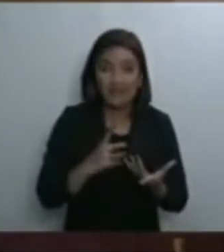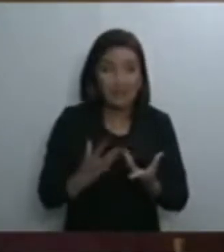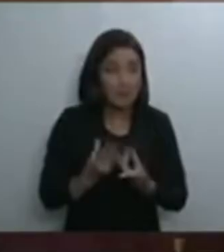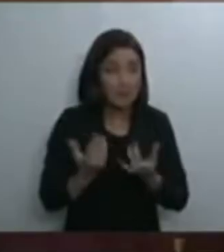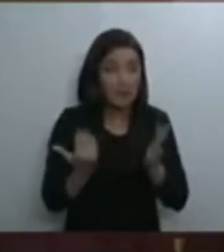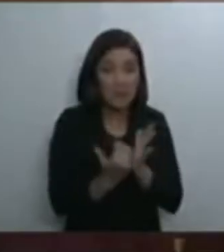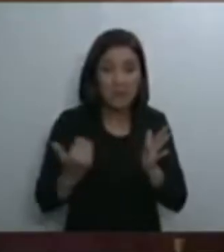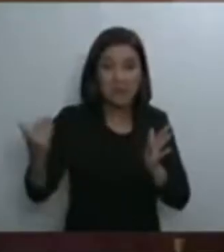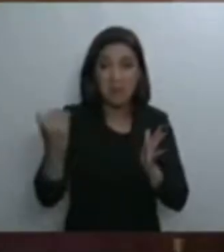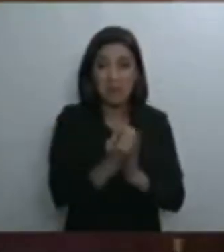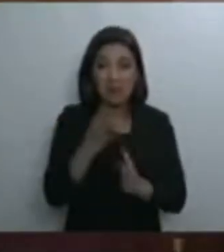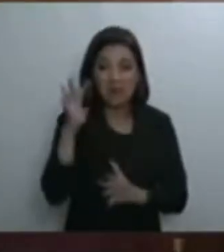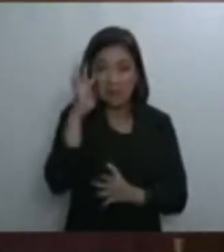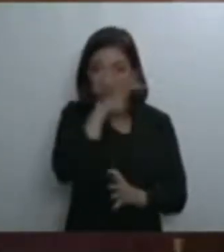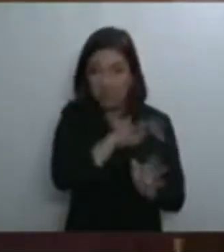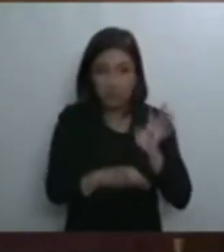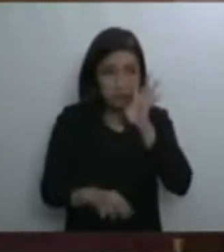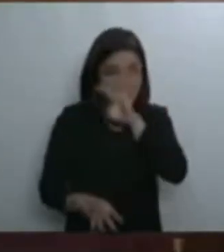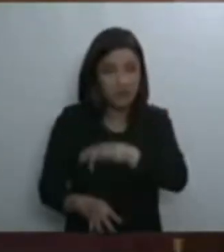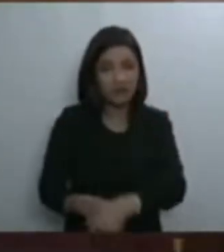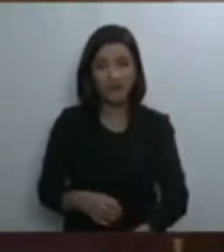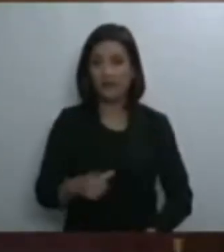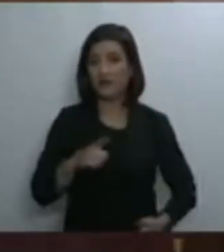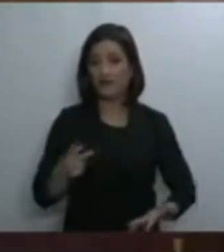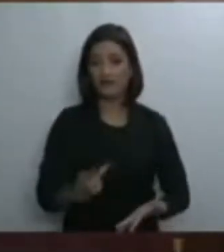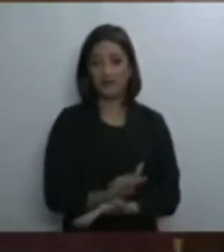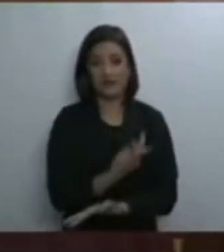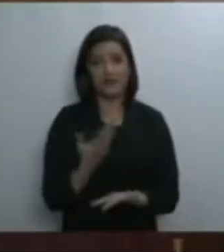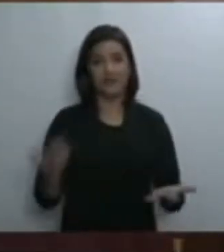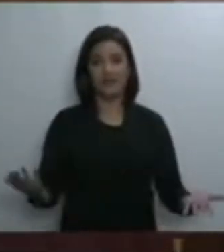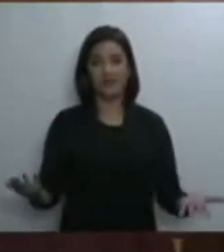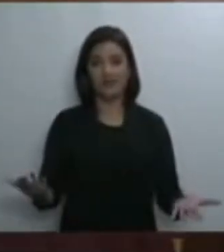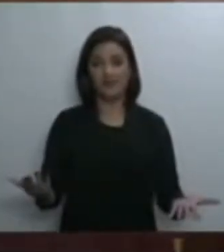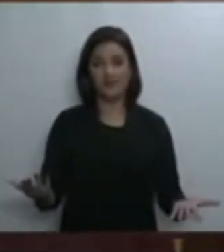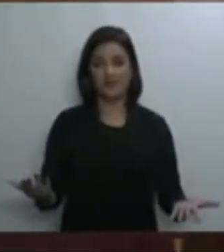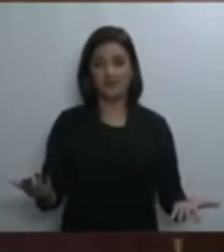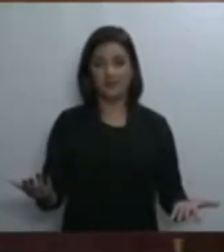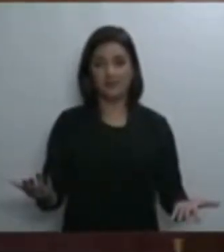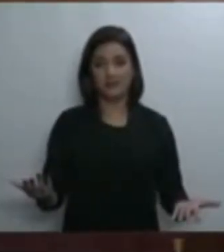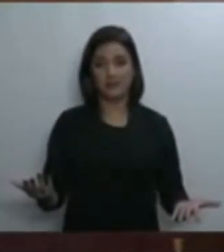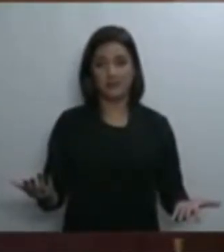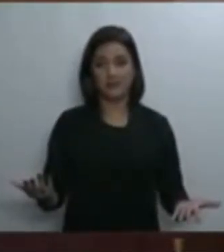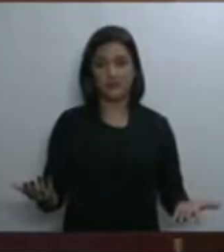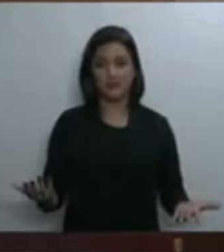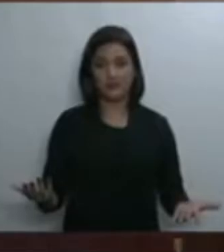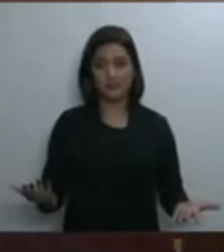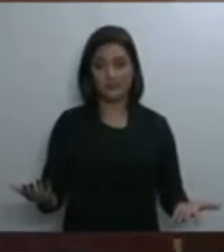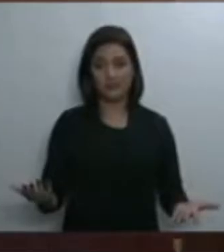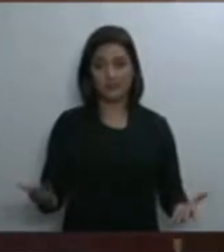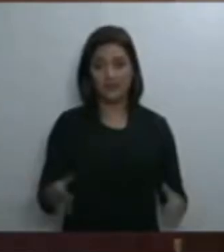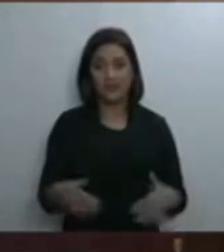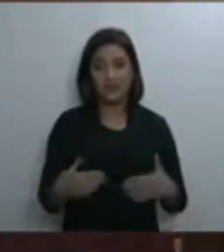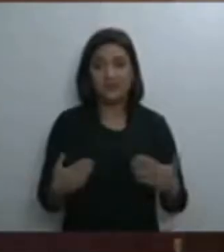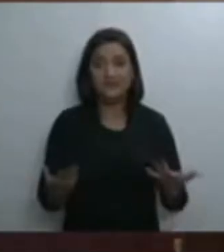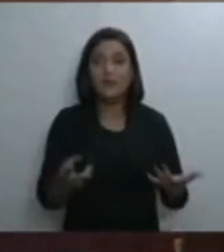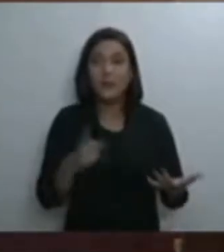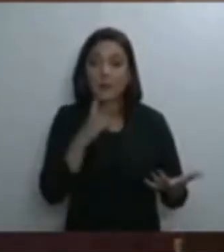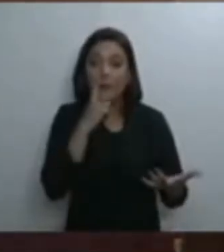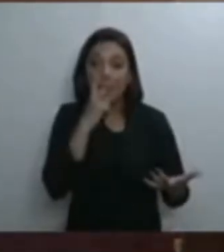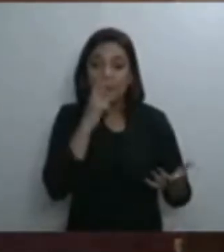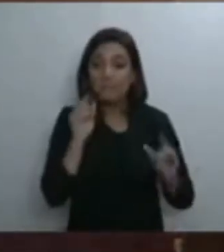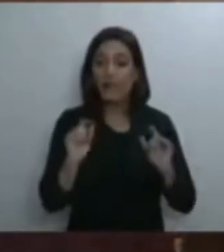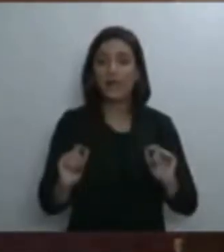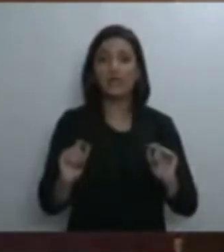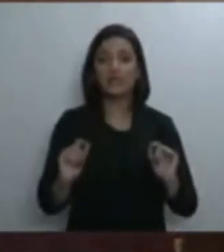Isto era algo elástico, flexível. Cabia